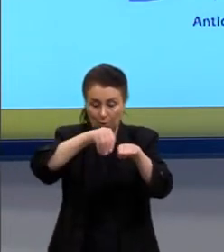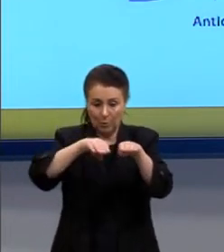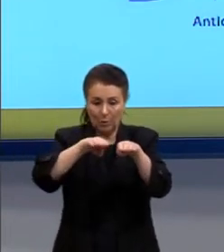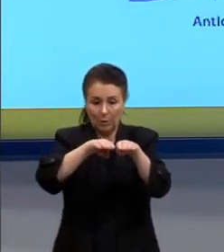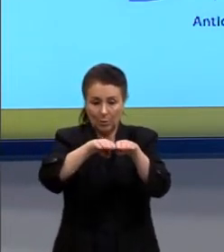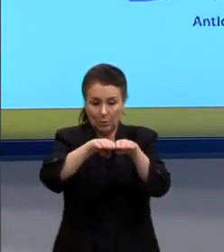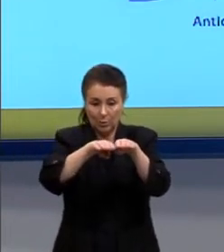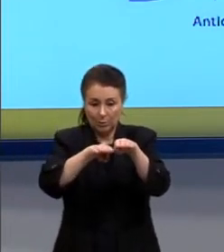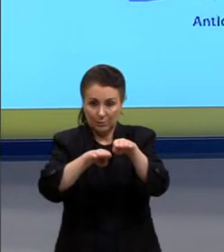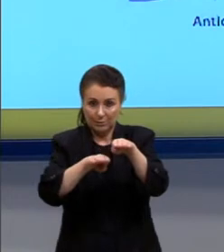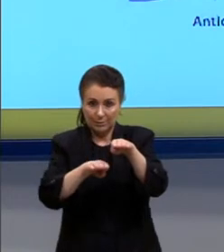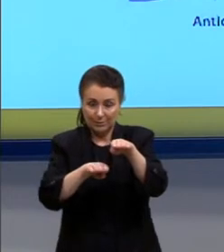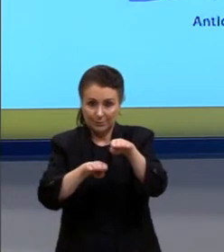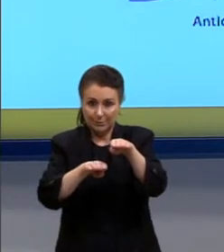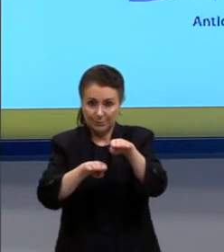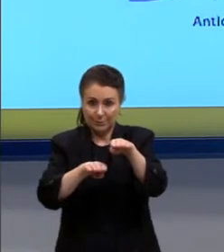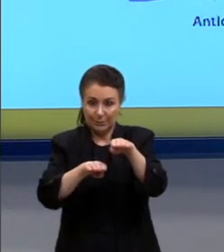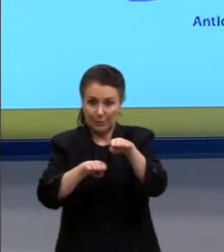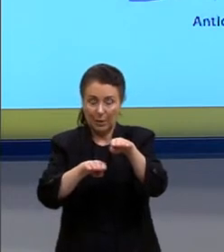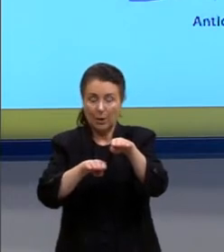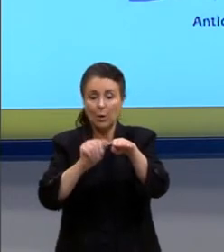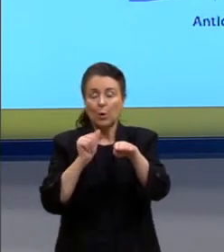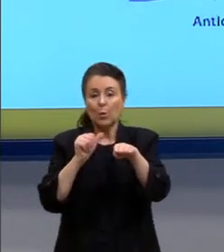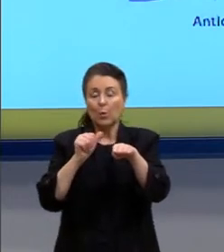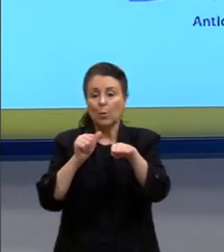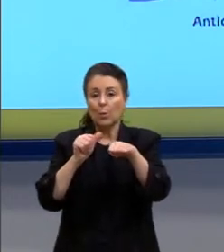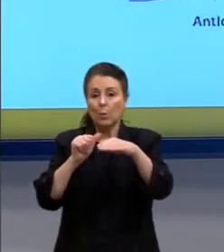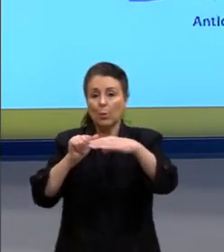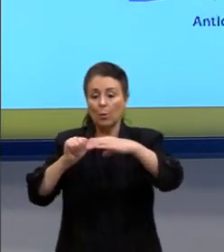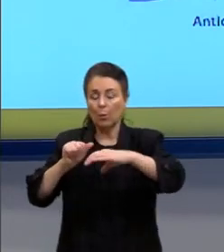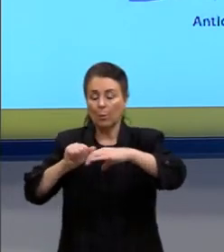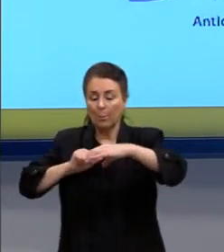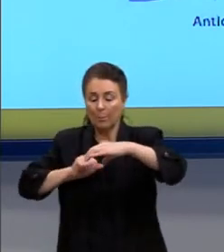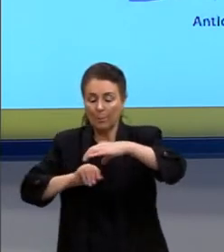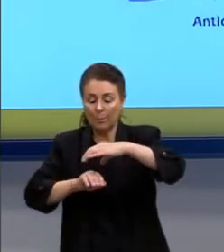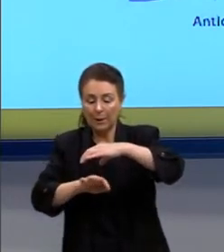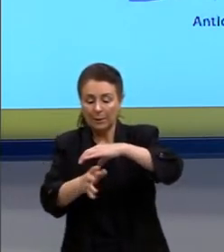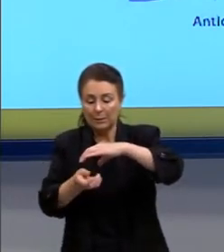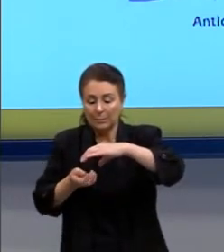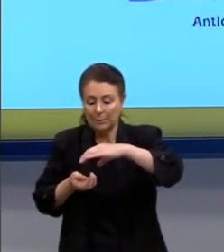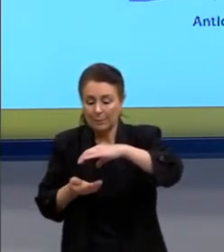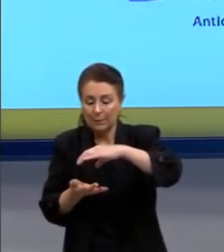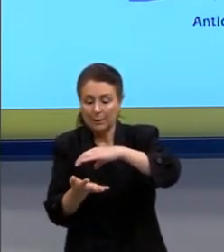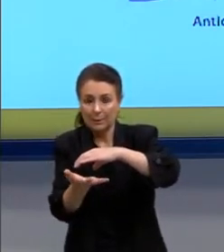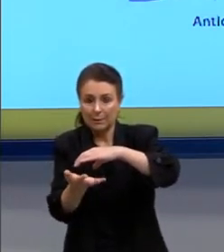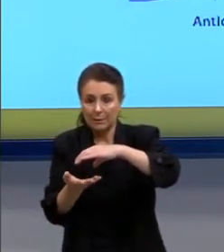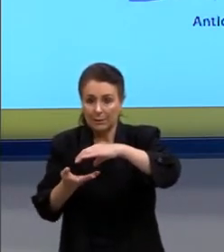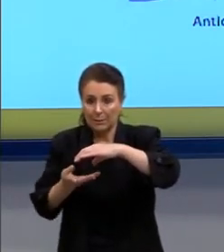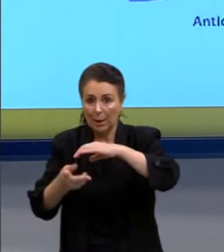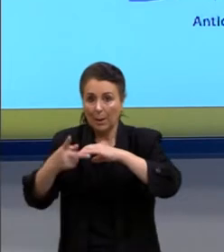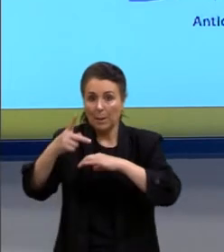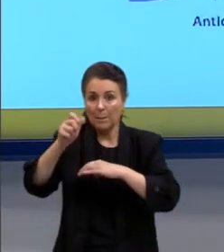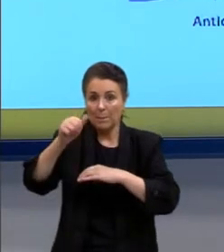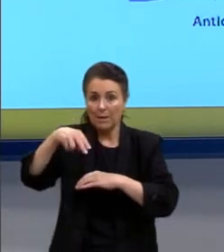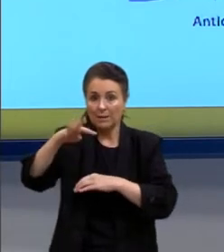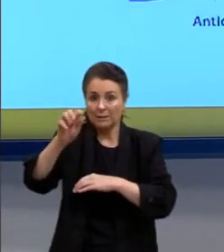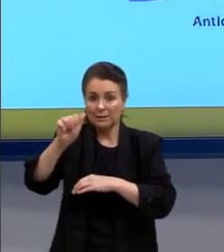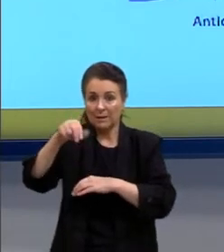ocorrendo. O Pantanal, certo? A formação do Pantanal, ela está relacionada à orogenia também.